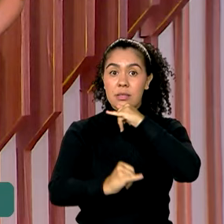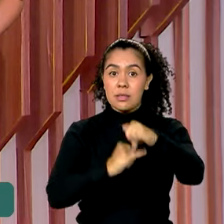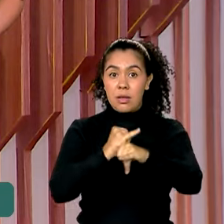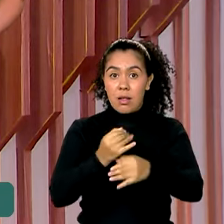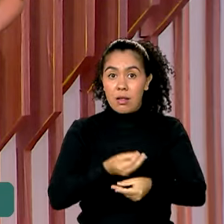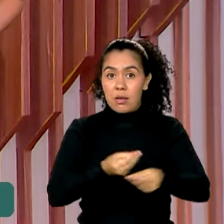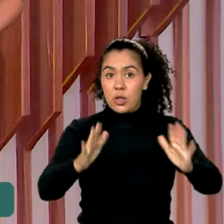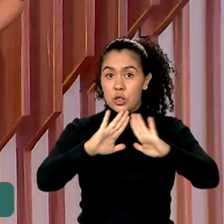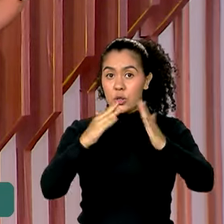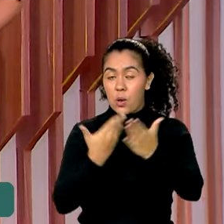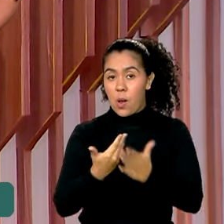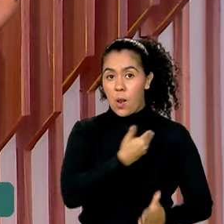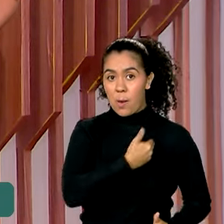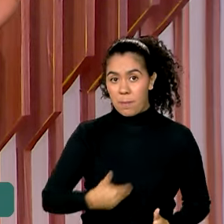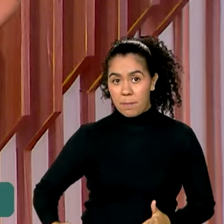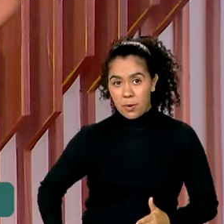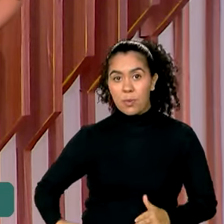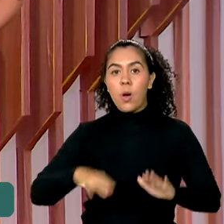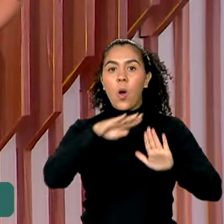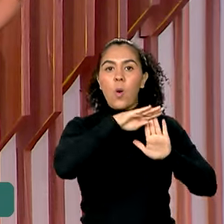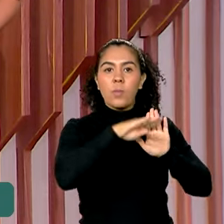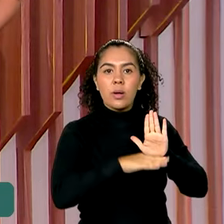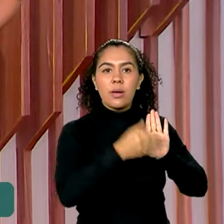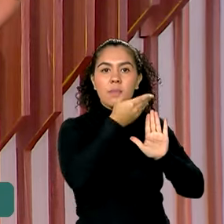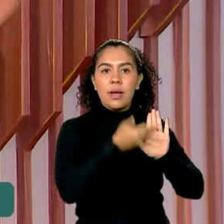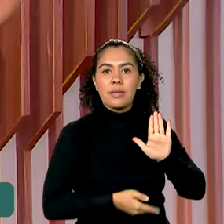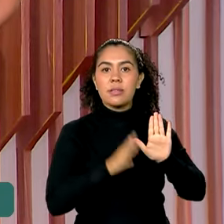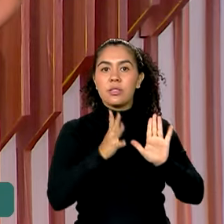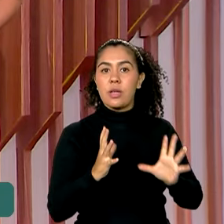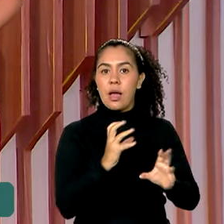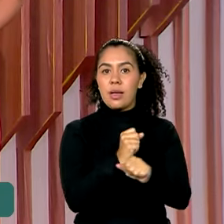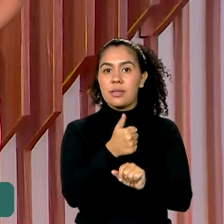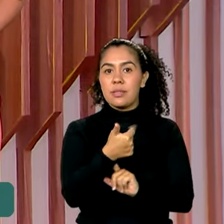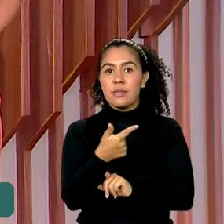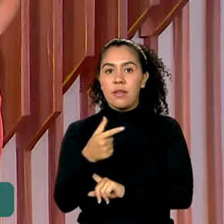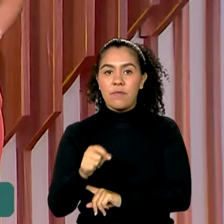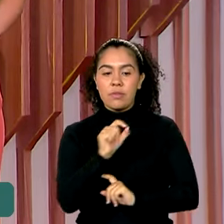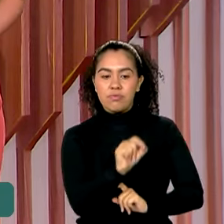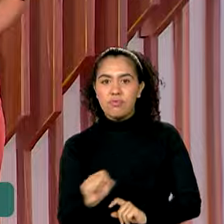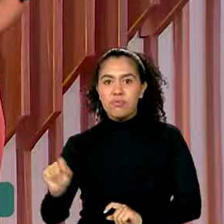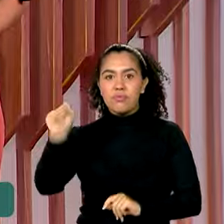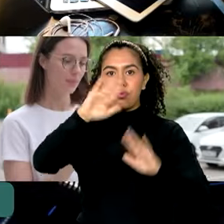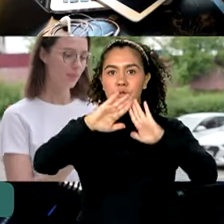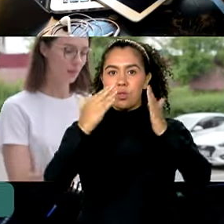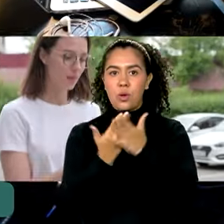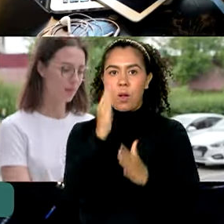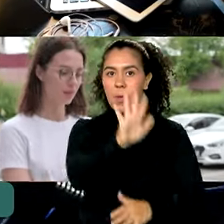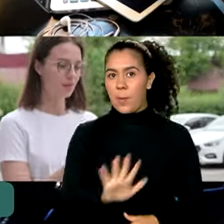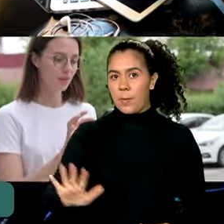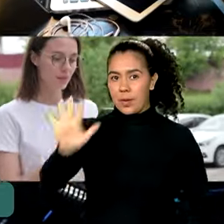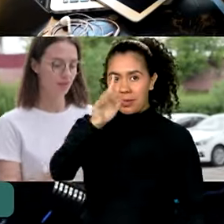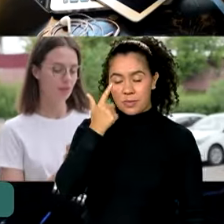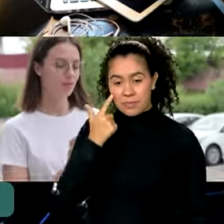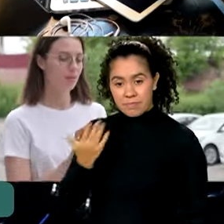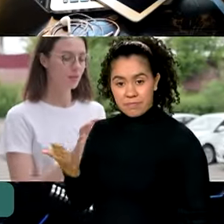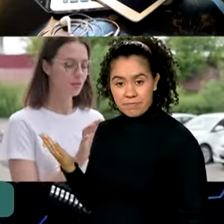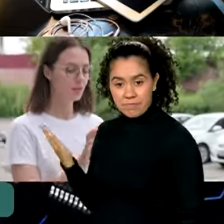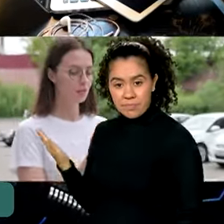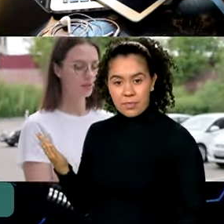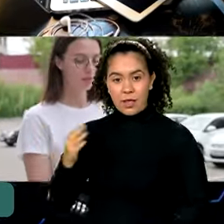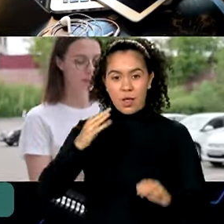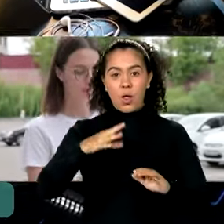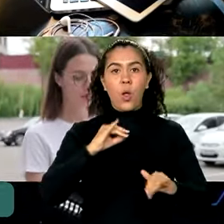pública atualmente o programa está em 120 mil unidades de ensino do país num mundo